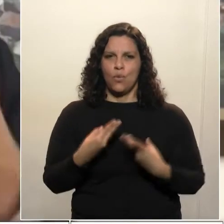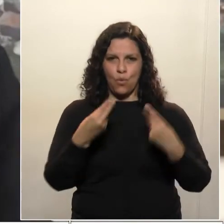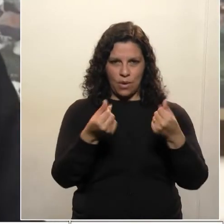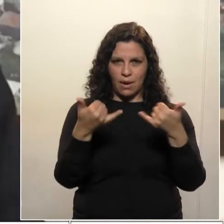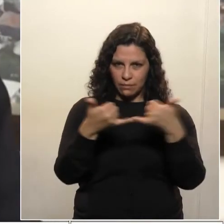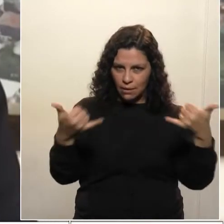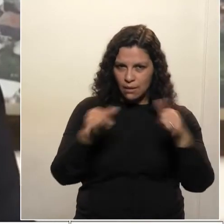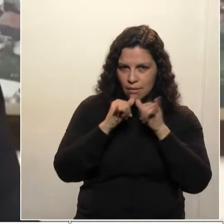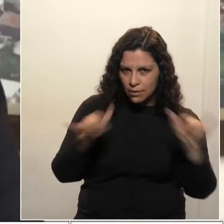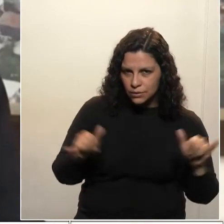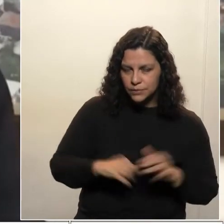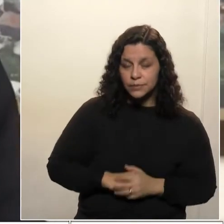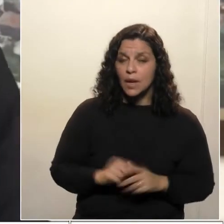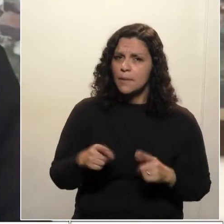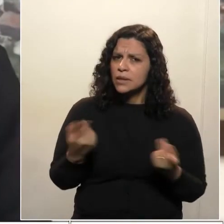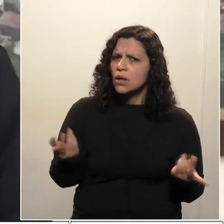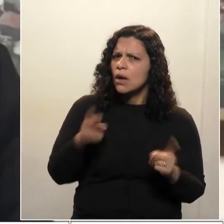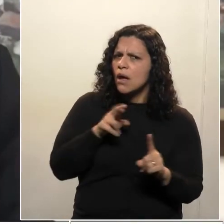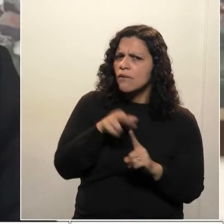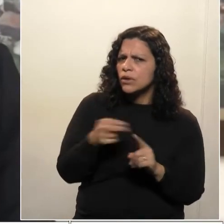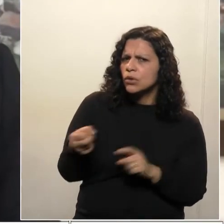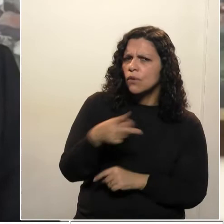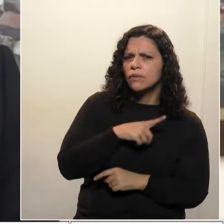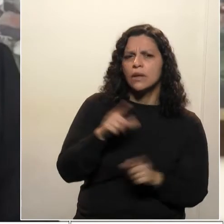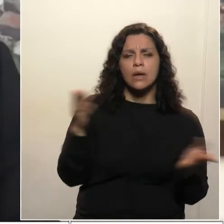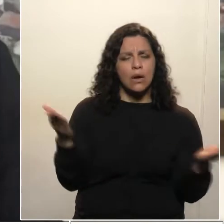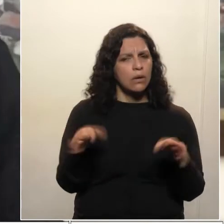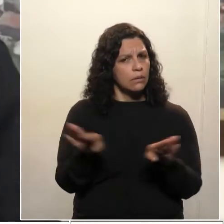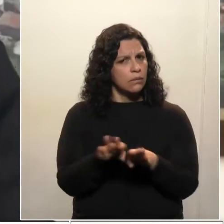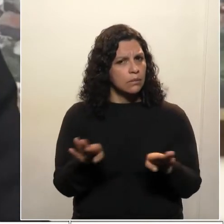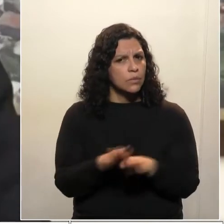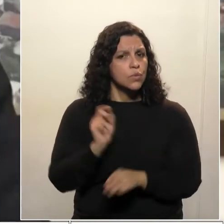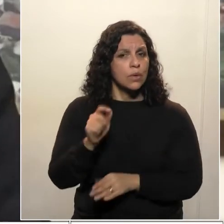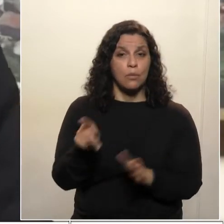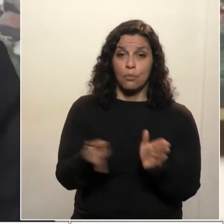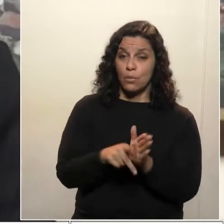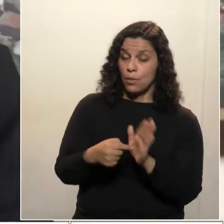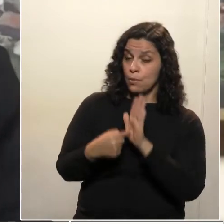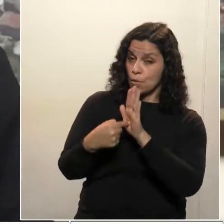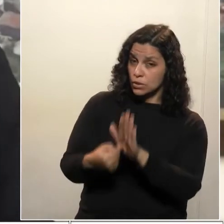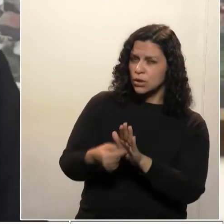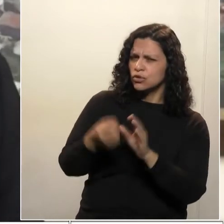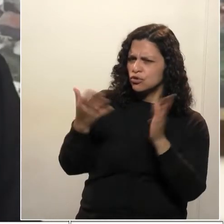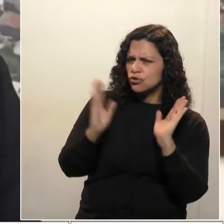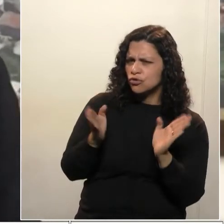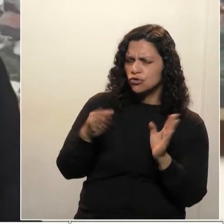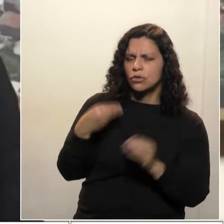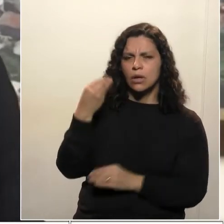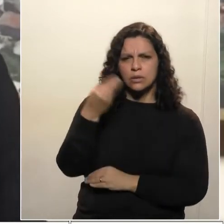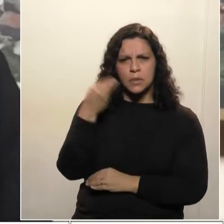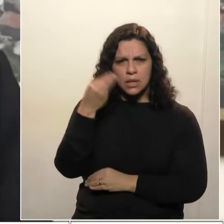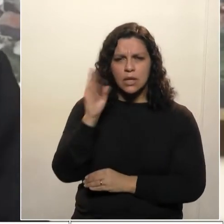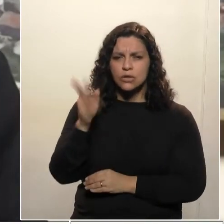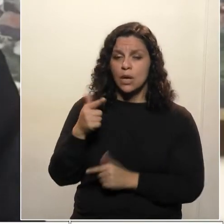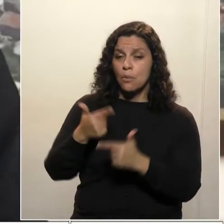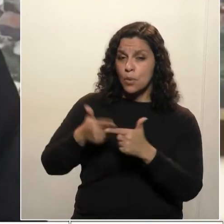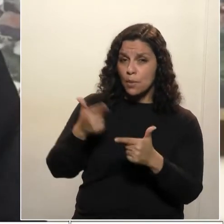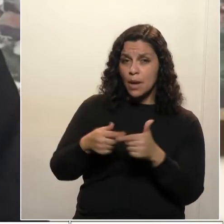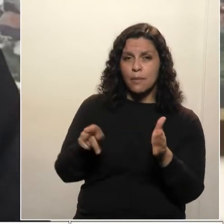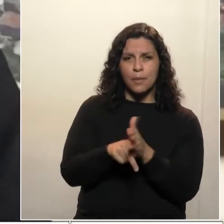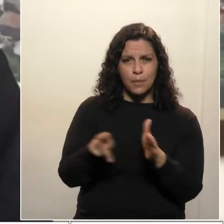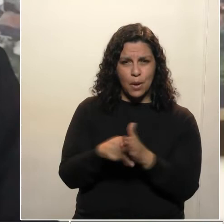Mas o fato novo, que fiz referência, é que também, a exemplo do que vimos fazendo com o problema do